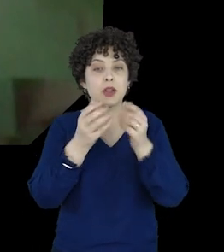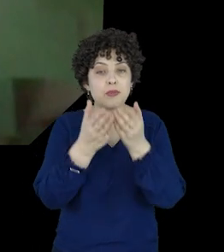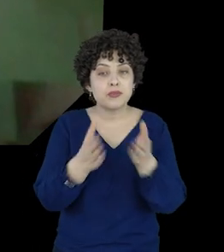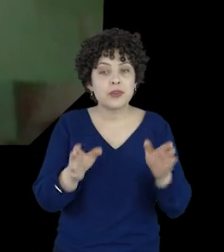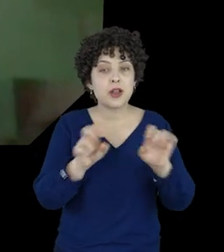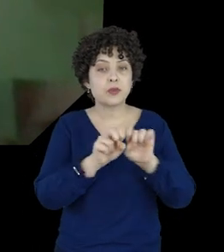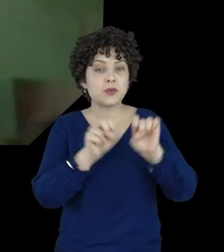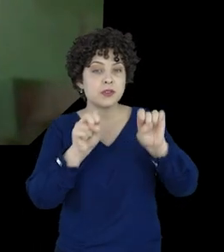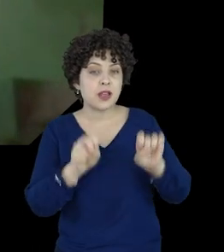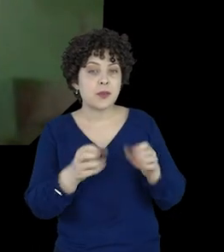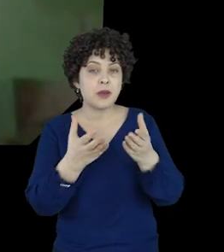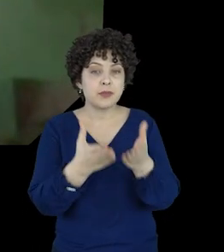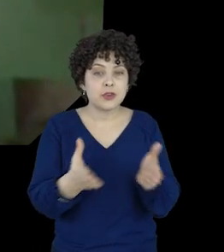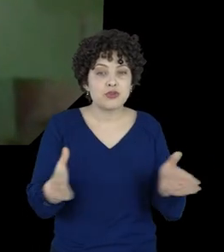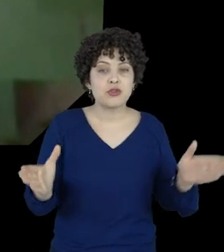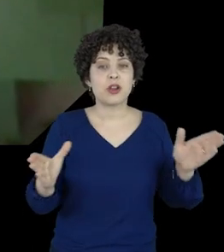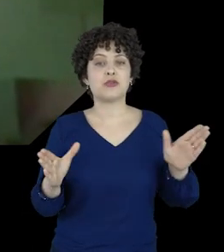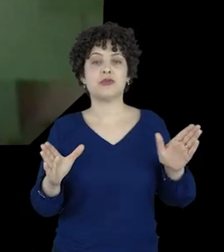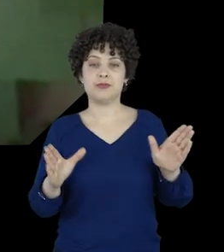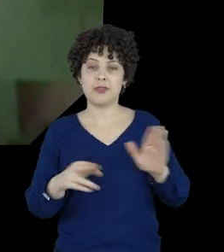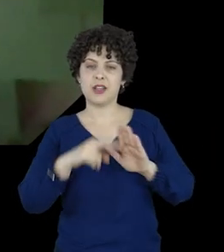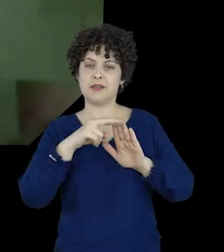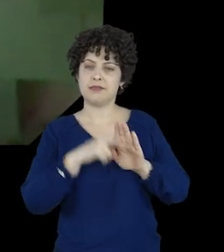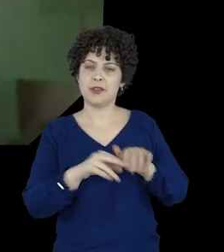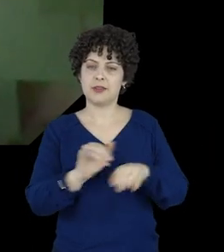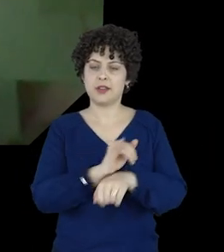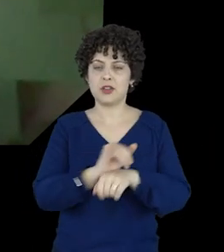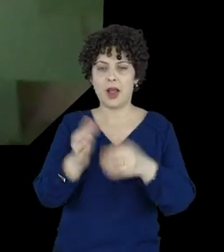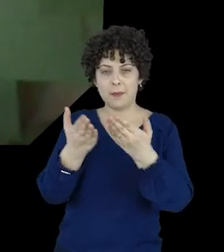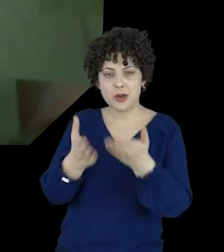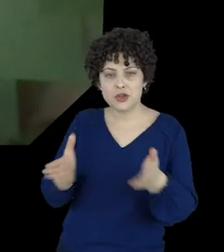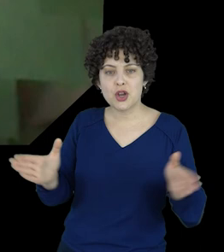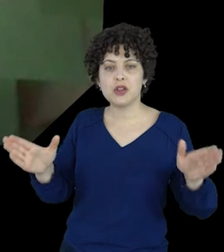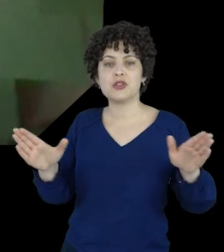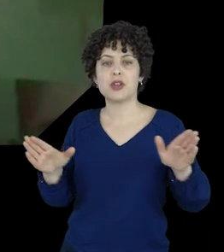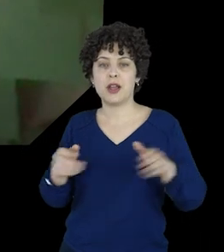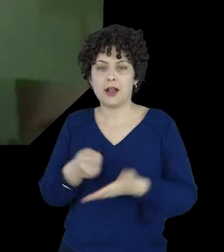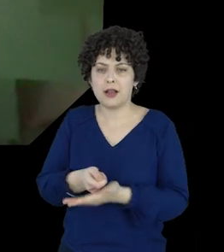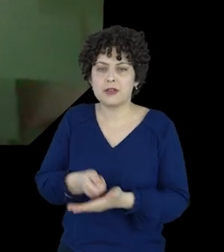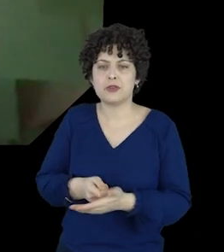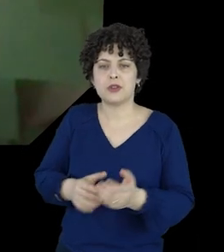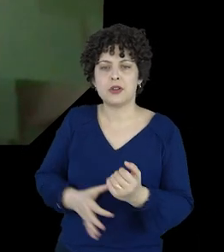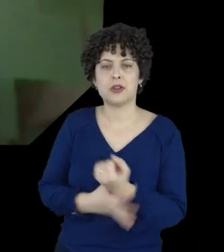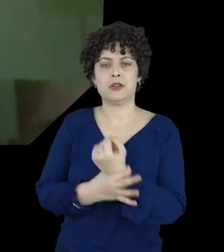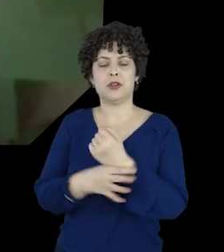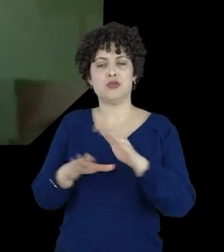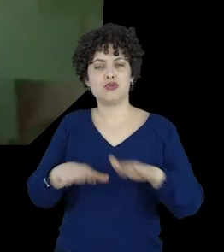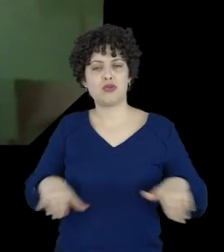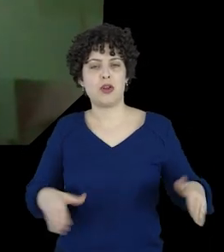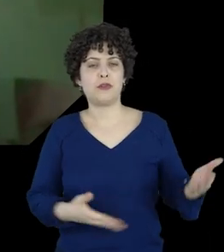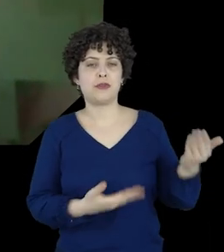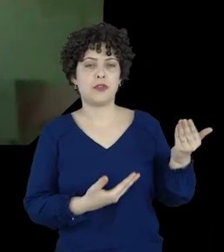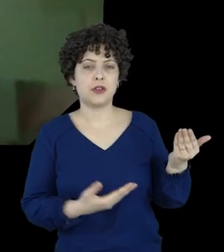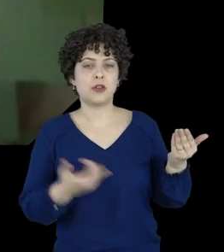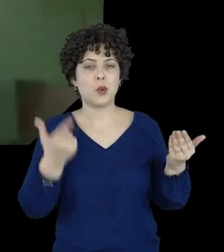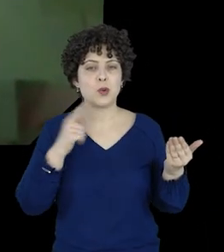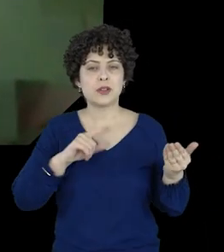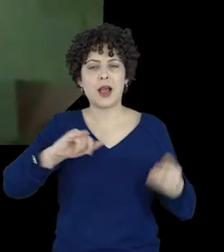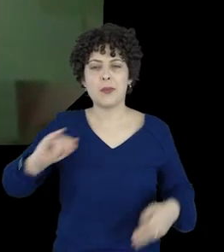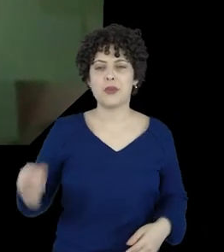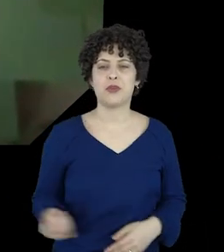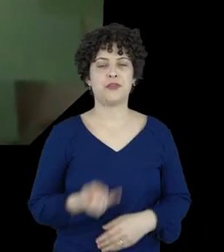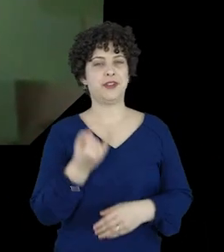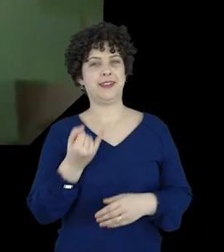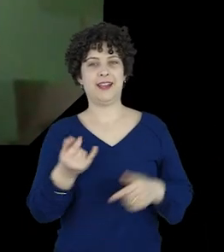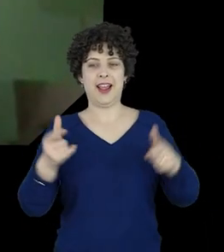Queremos um sistema abrangente e uma estratégia abrangente para garantir que crianças e jovens